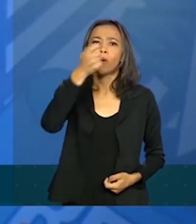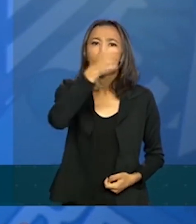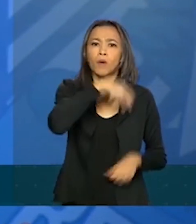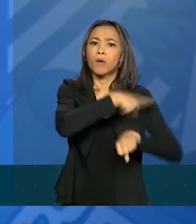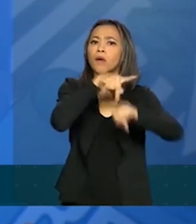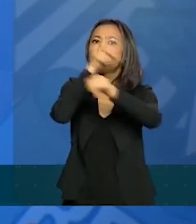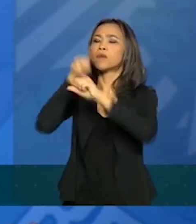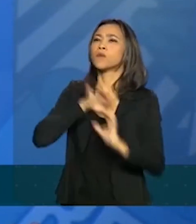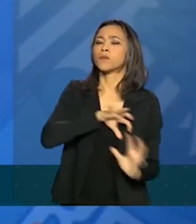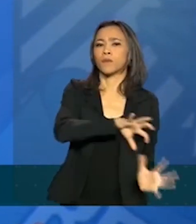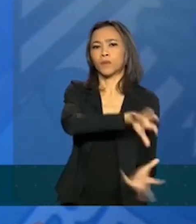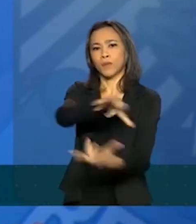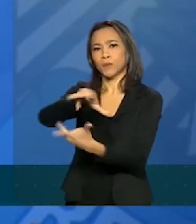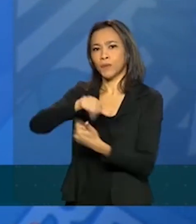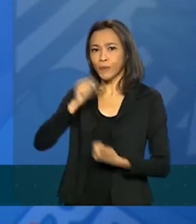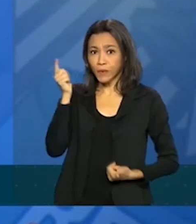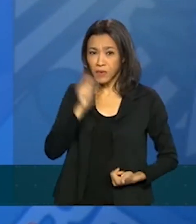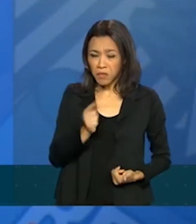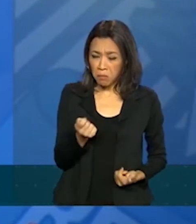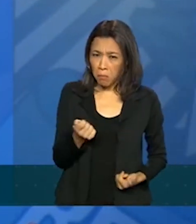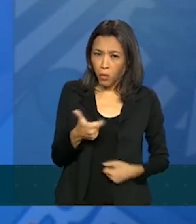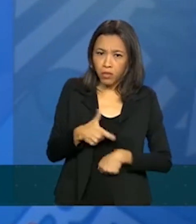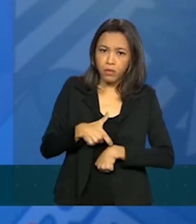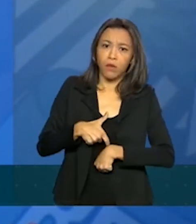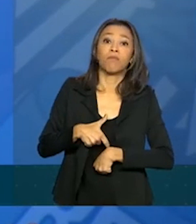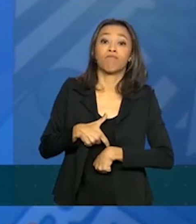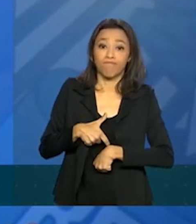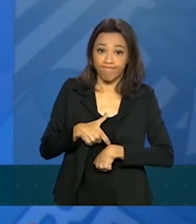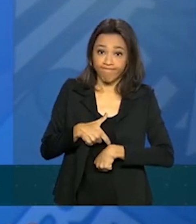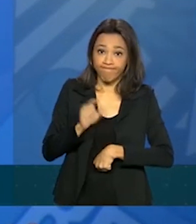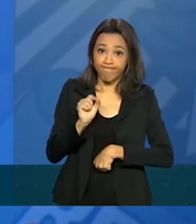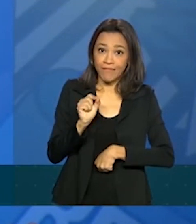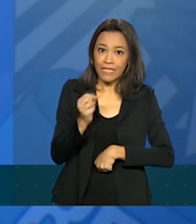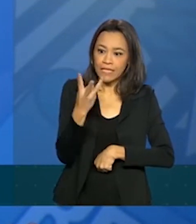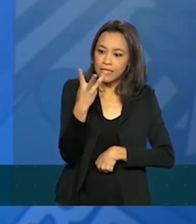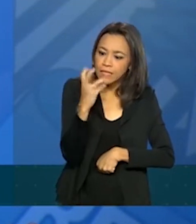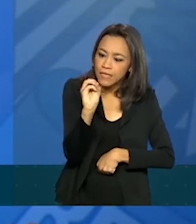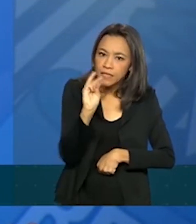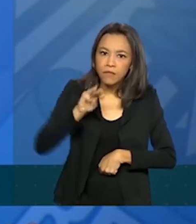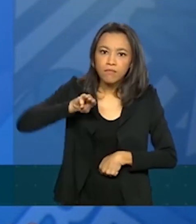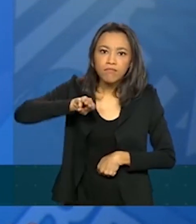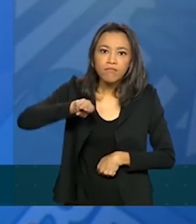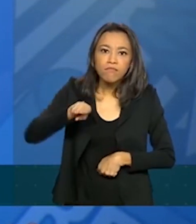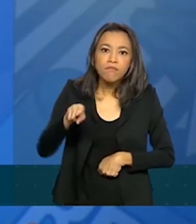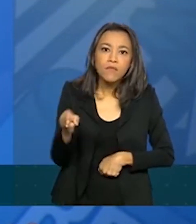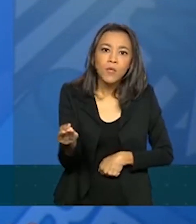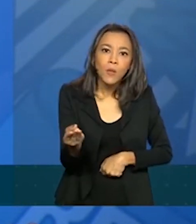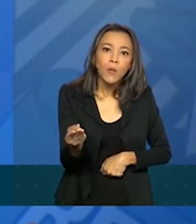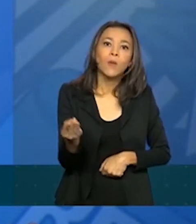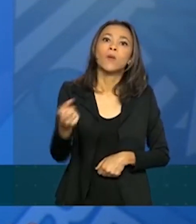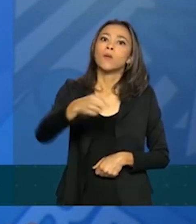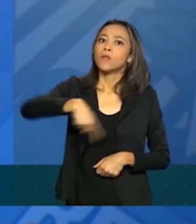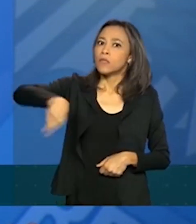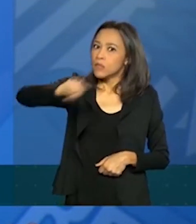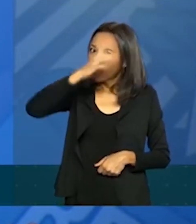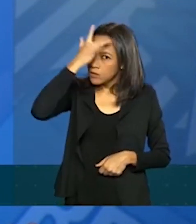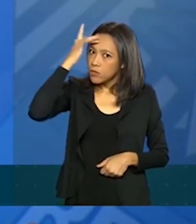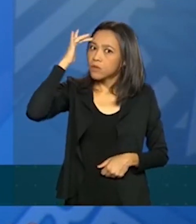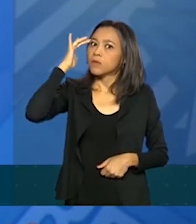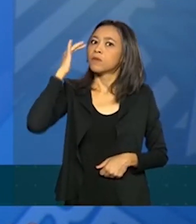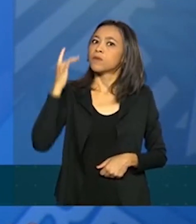conseguiram, em tão pouco tempo, colocar 30 milhões de brasileiros e pessoas